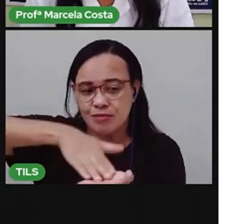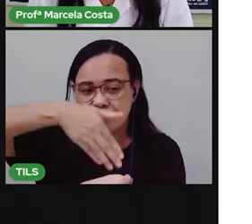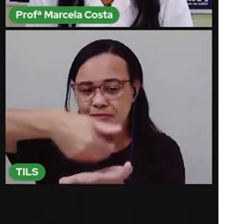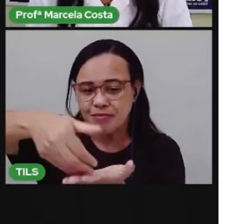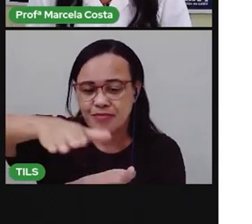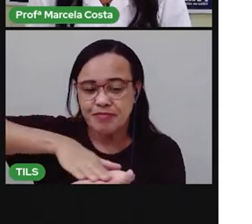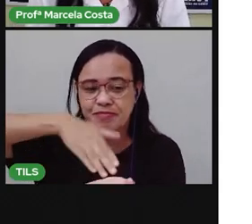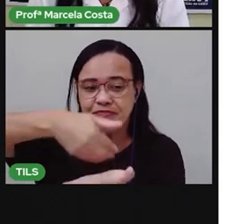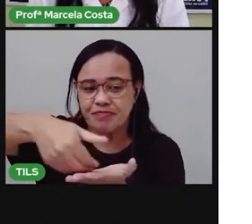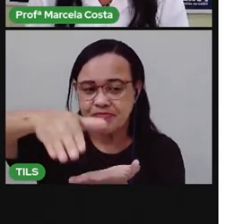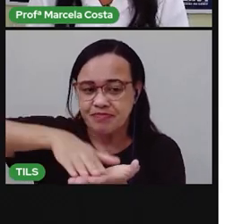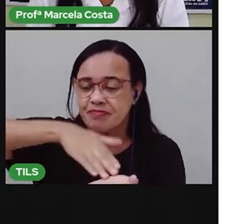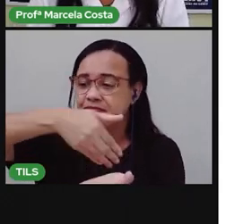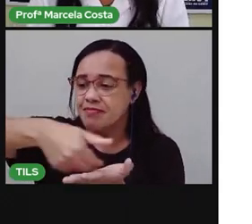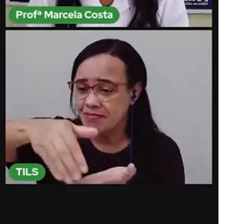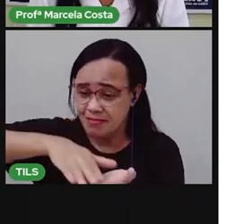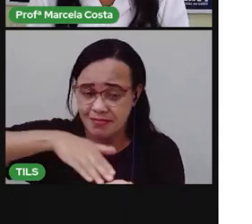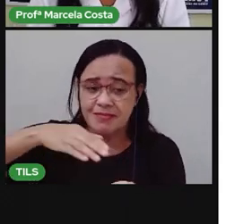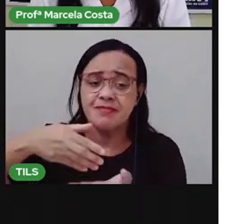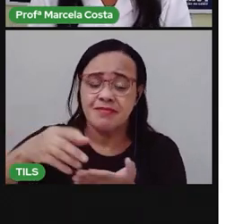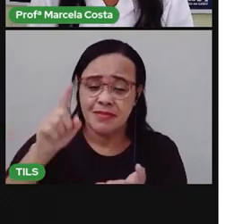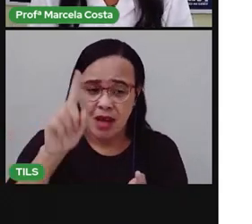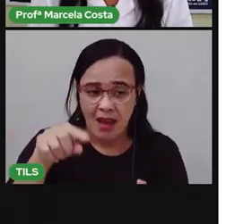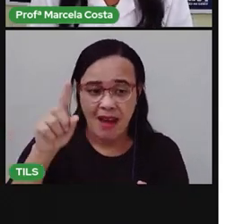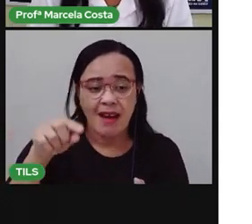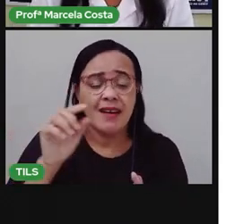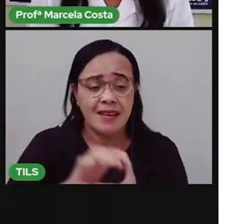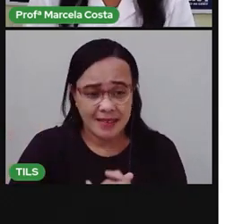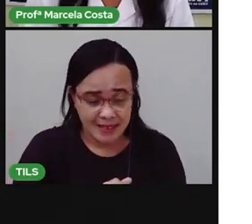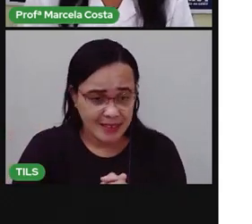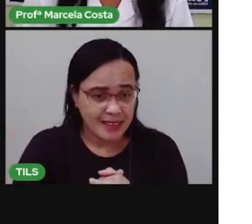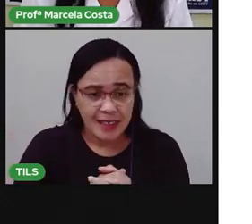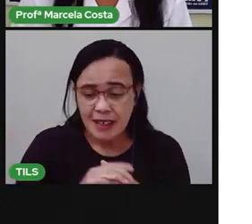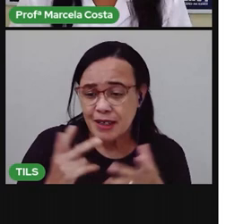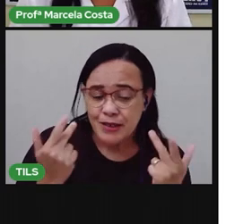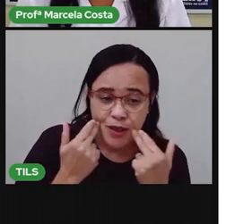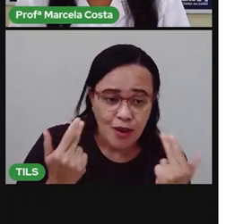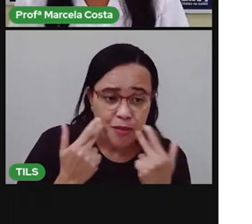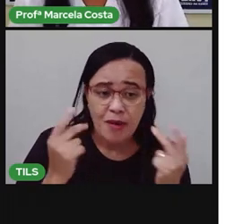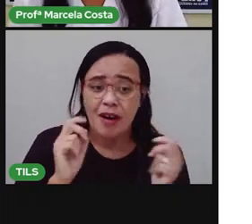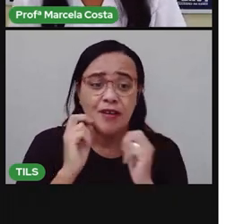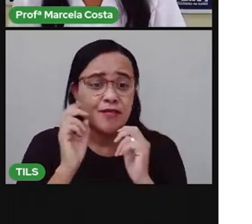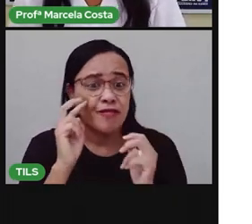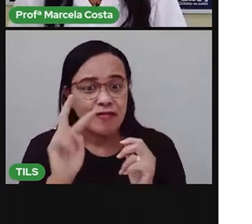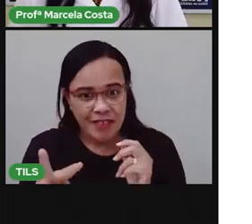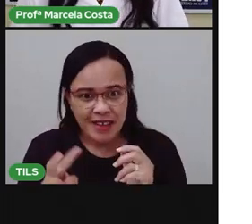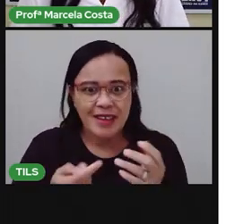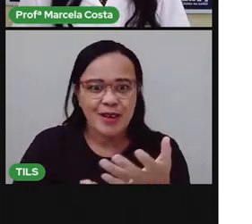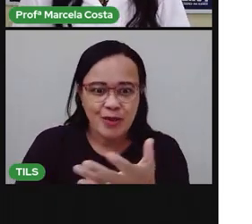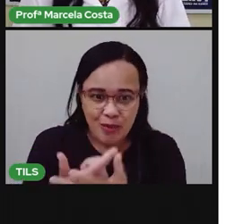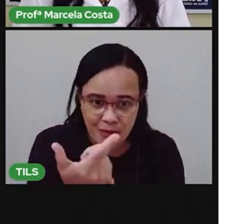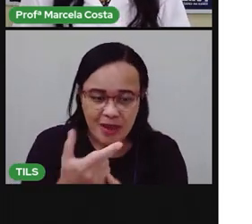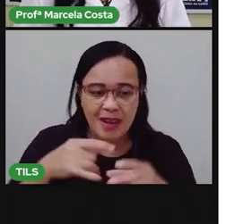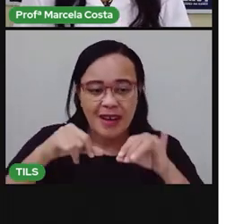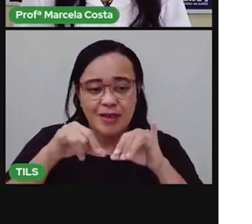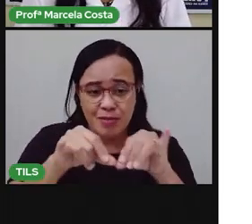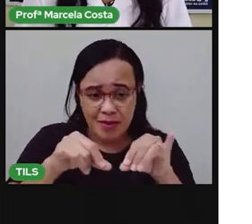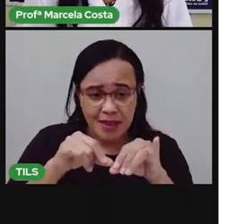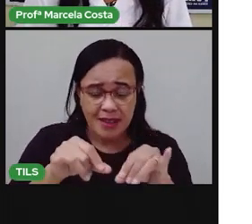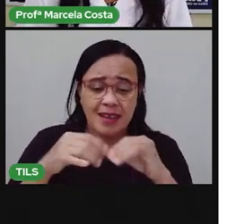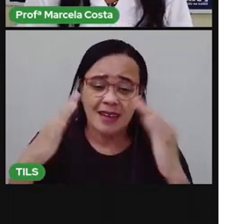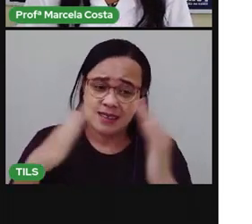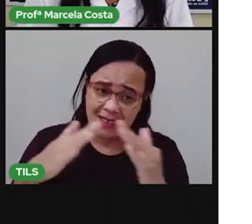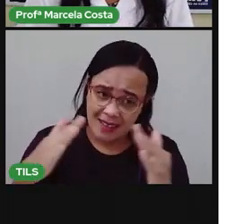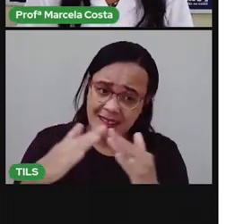um rótulo de margarina, que é comum a gente ver no supermercado, em casa também.